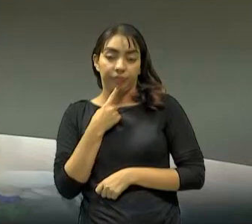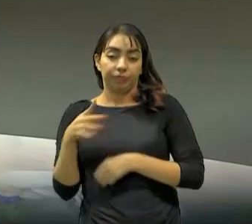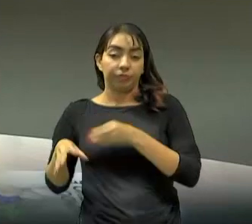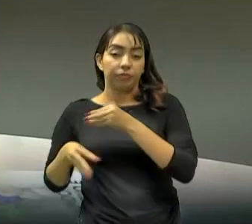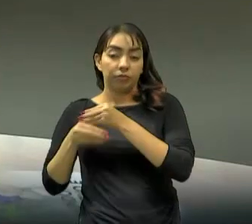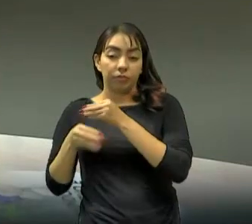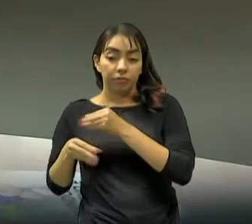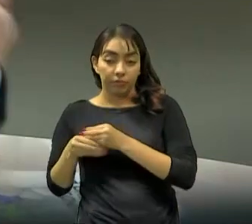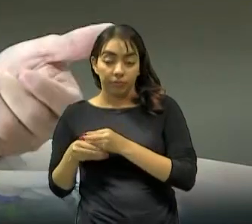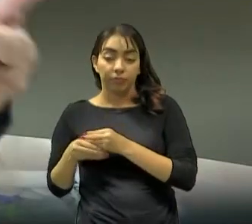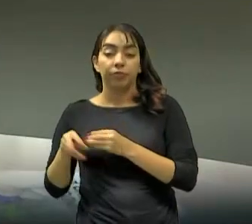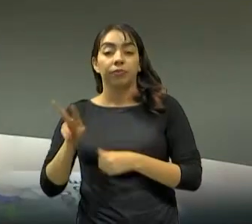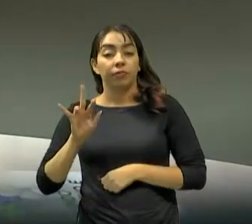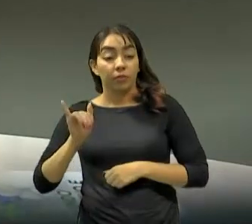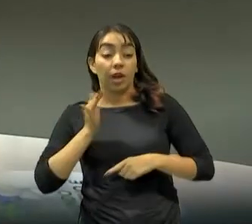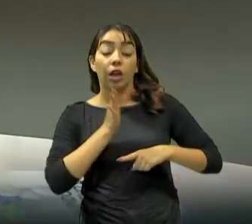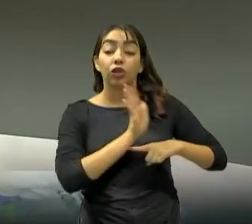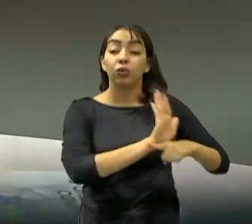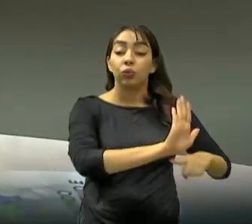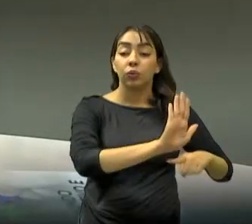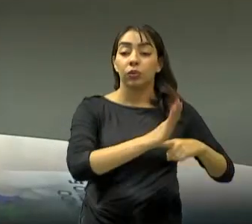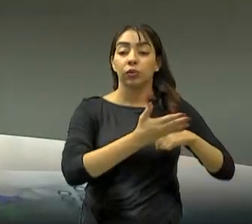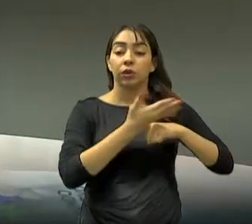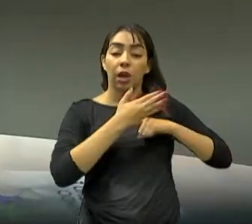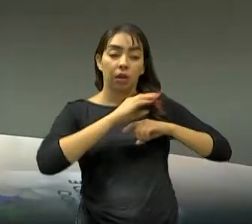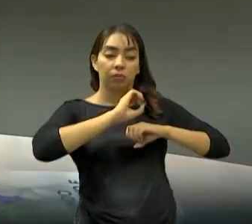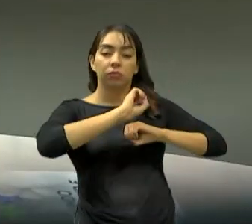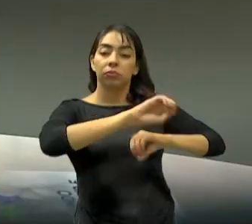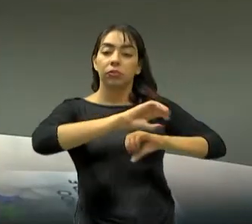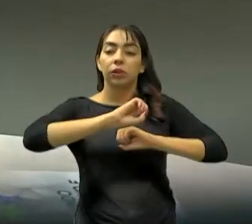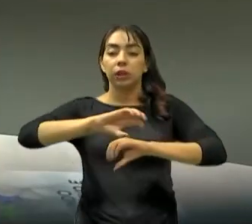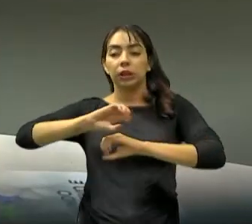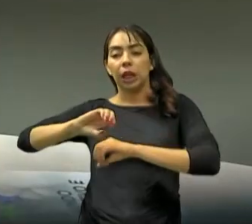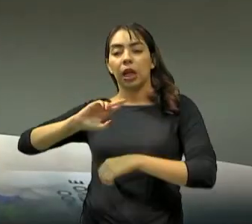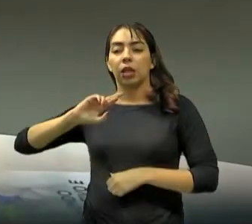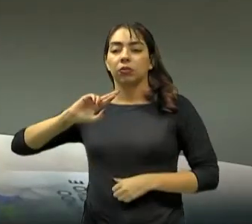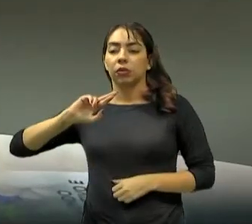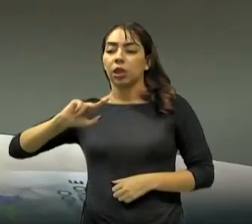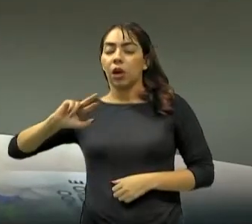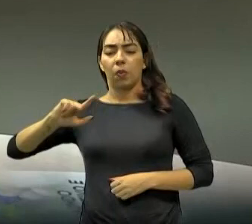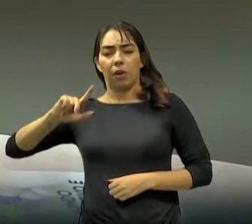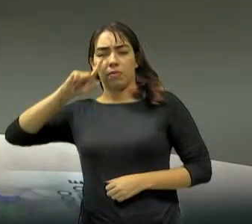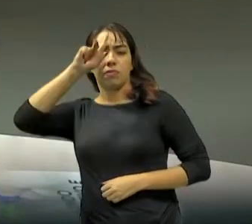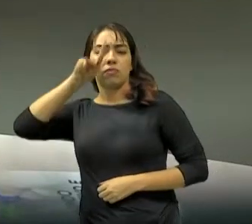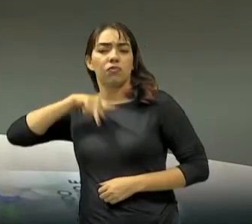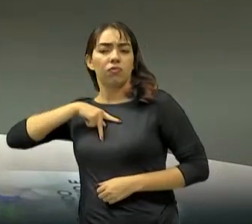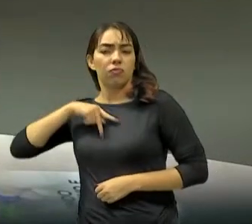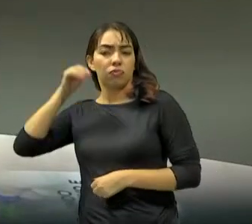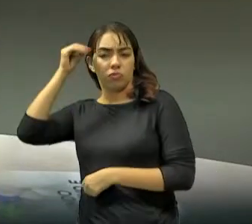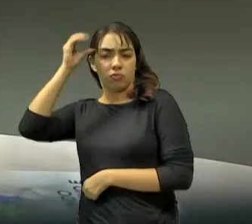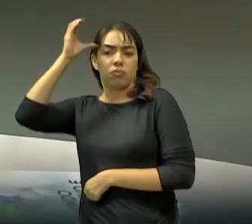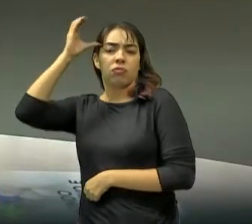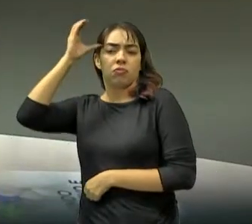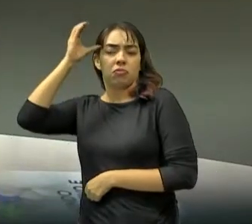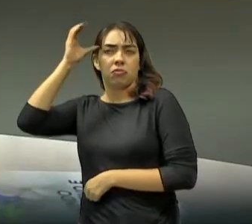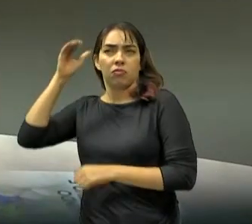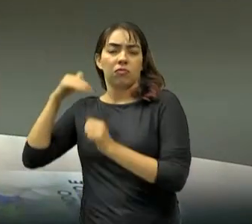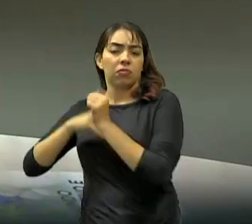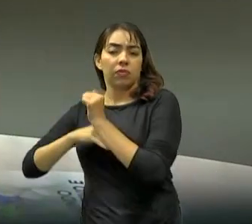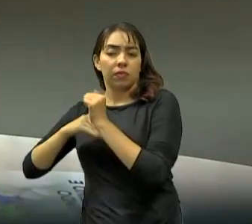e cooperando. uns ensinando aos outros, não tem o mais, não tem o menos, ou seja, tem as habilidades que precisam ser